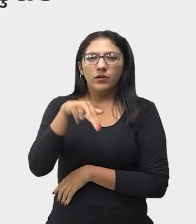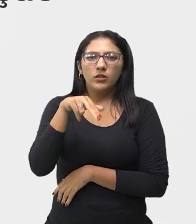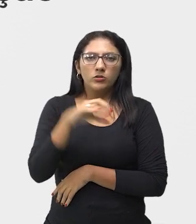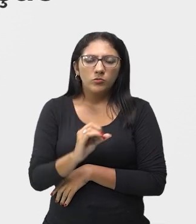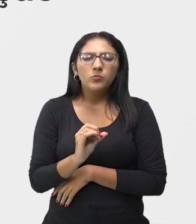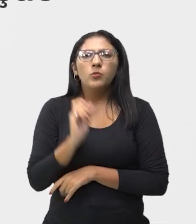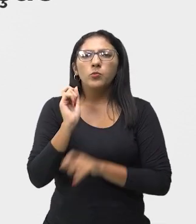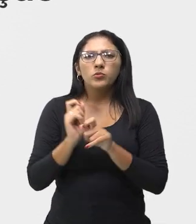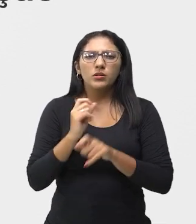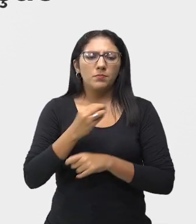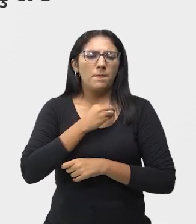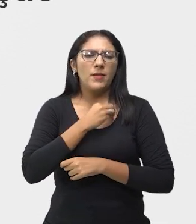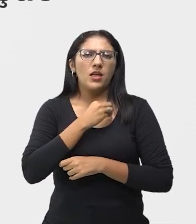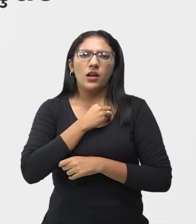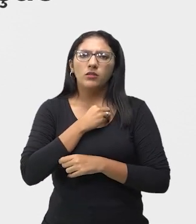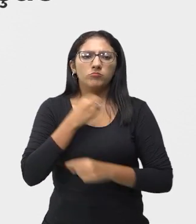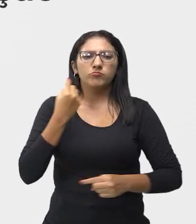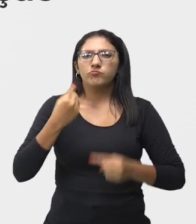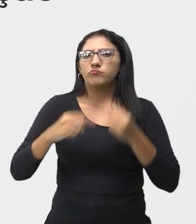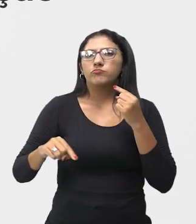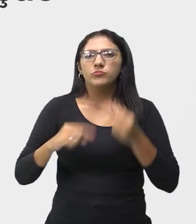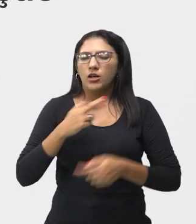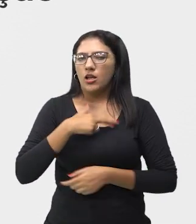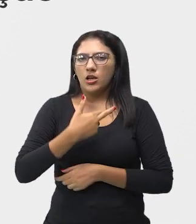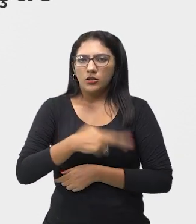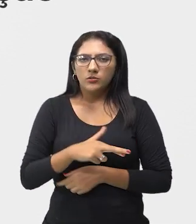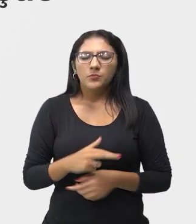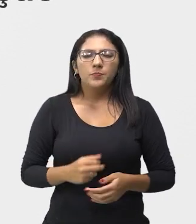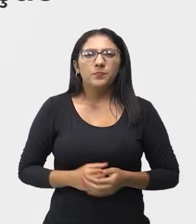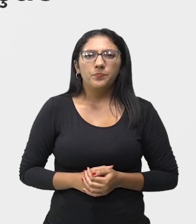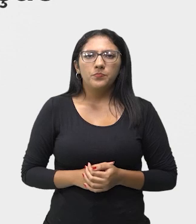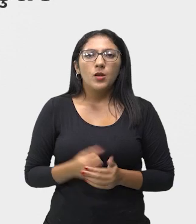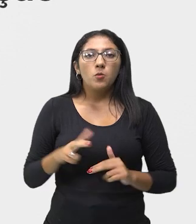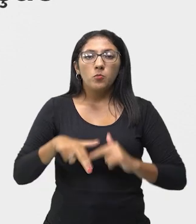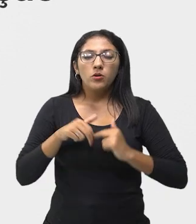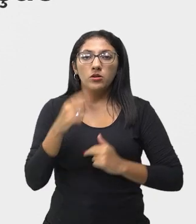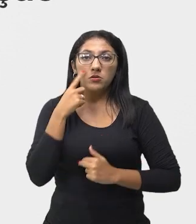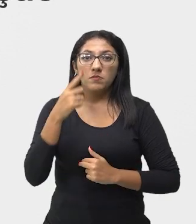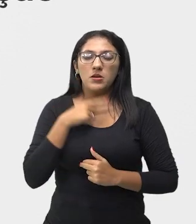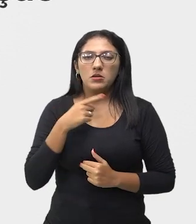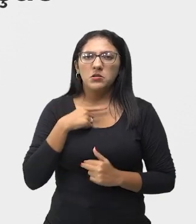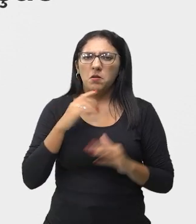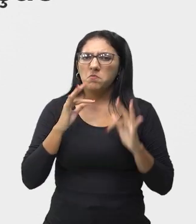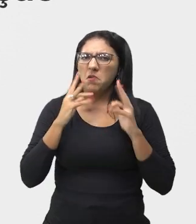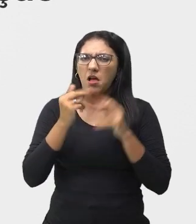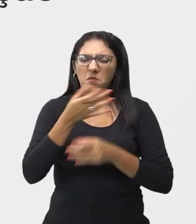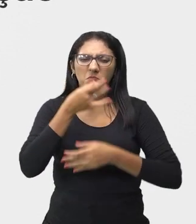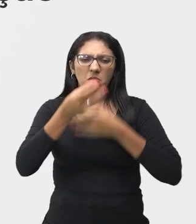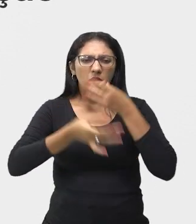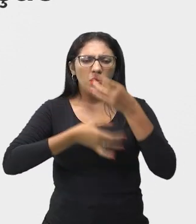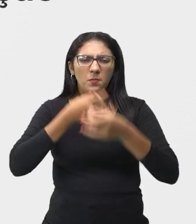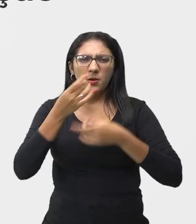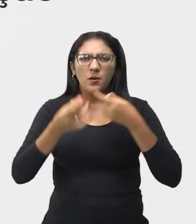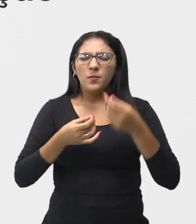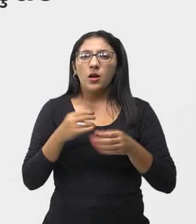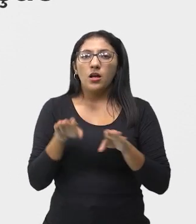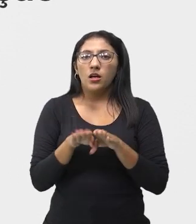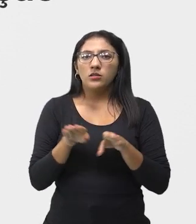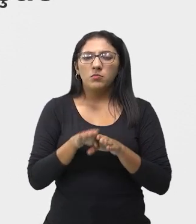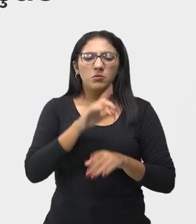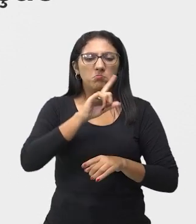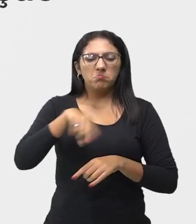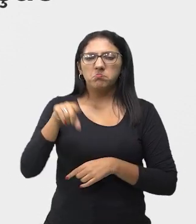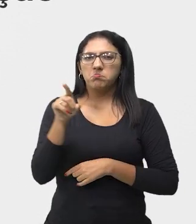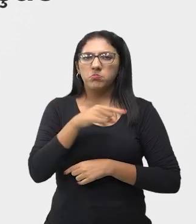às regras religiosas. Por essa razão, ele foi árvore de muitas críticas e proibições